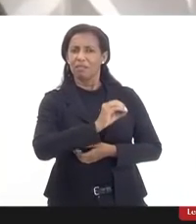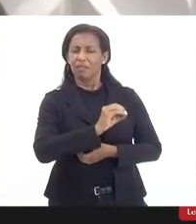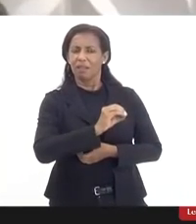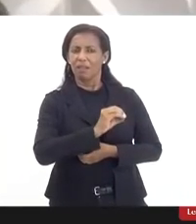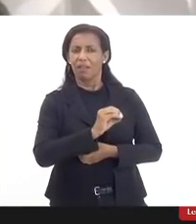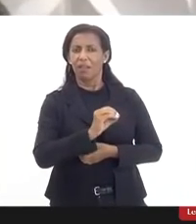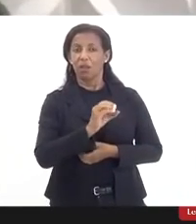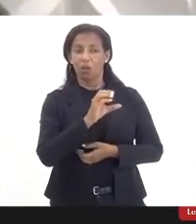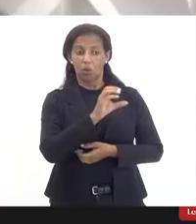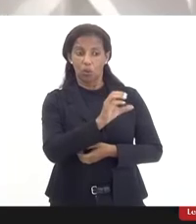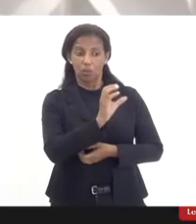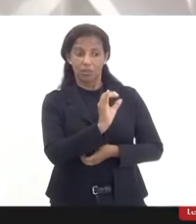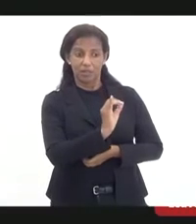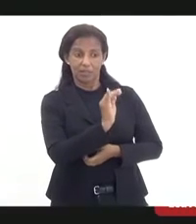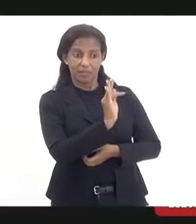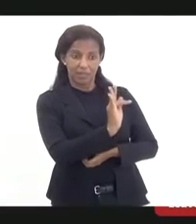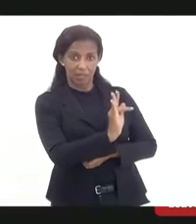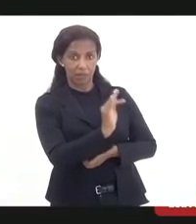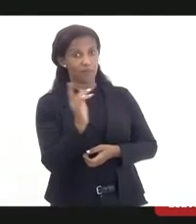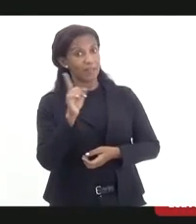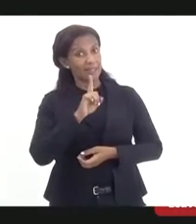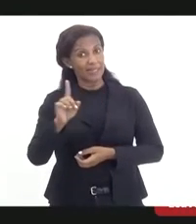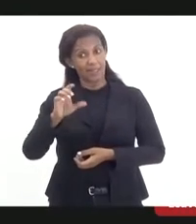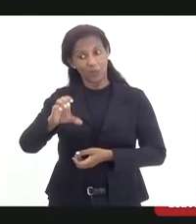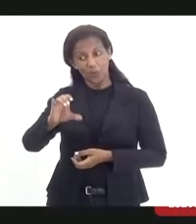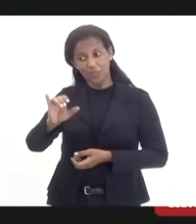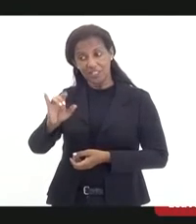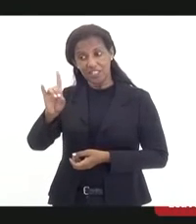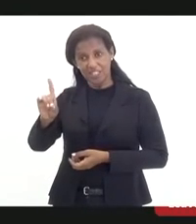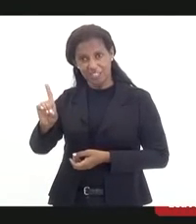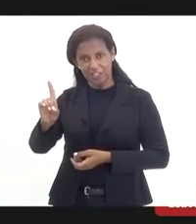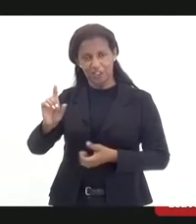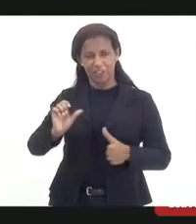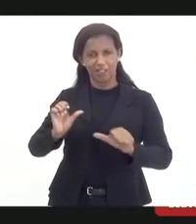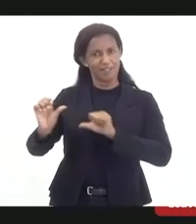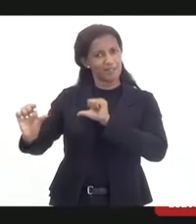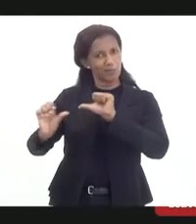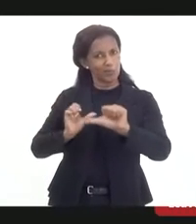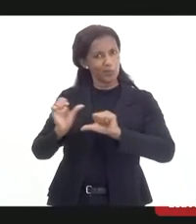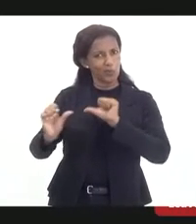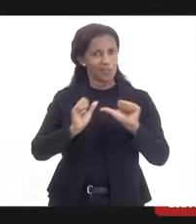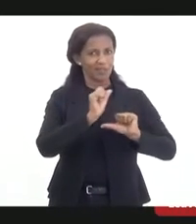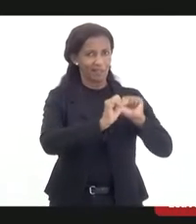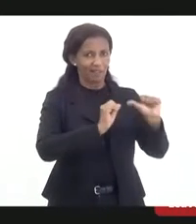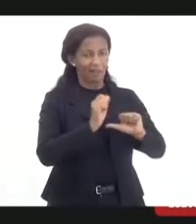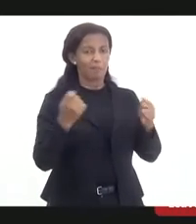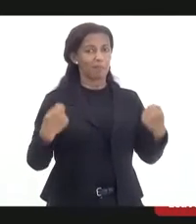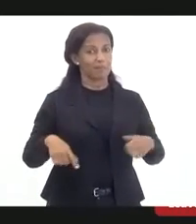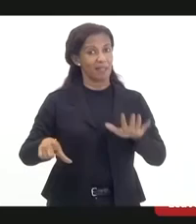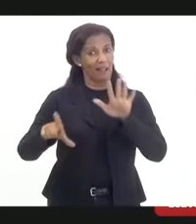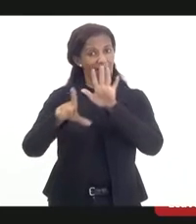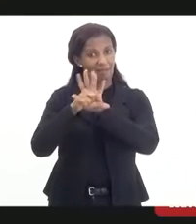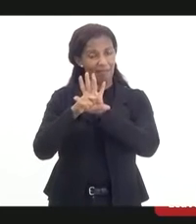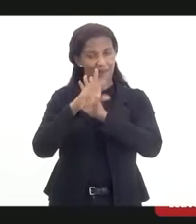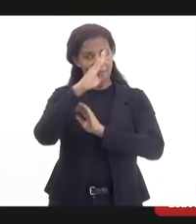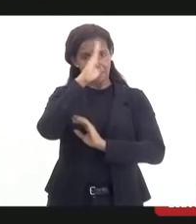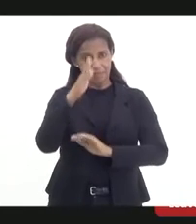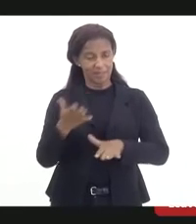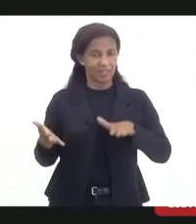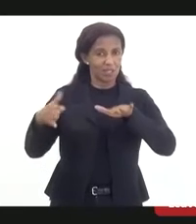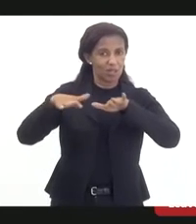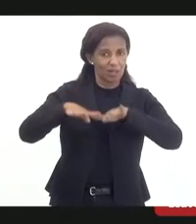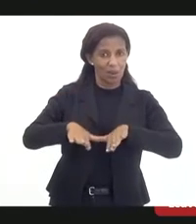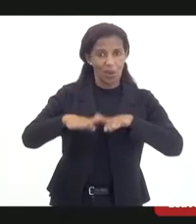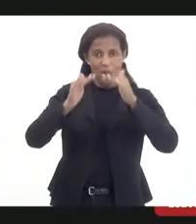e não o CIDI. Acho importante que a gente faça essa mudança seguindo a Lei Brasileira da Inclusão, seguindo a